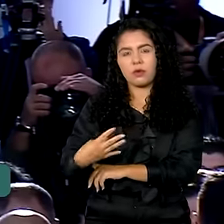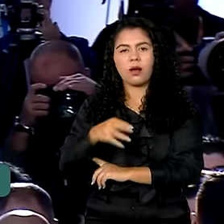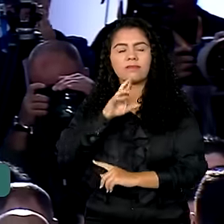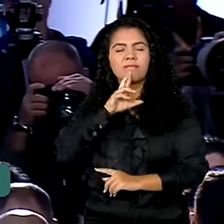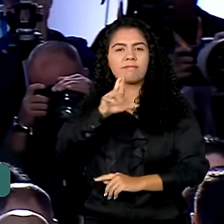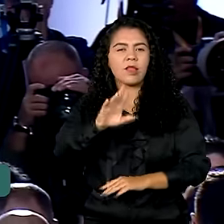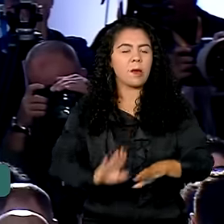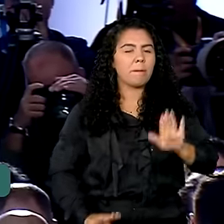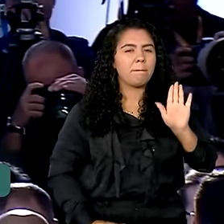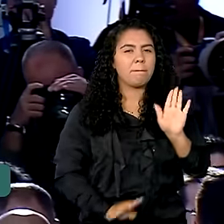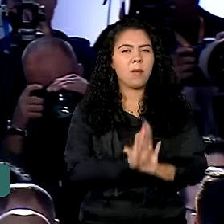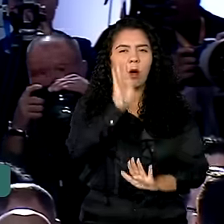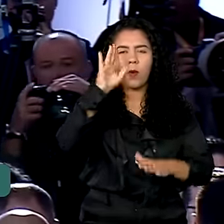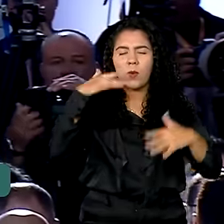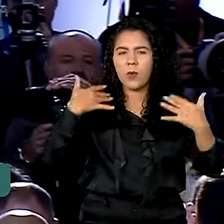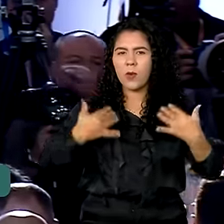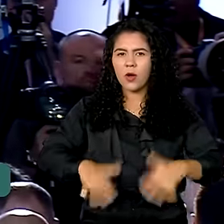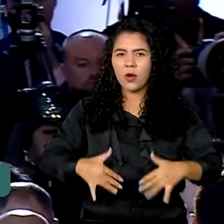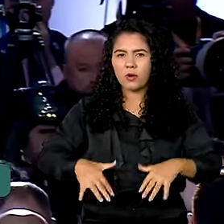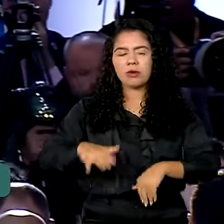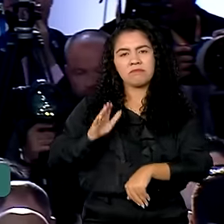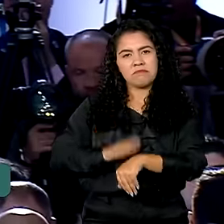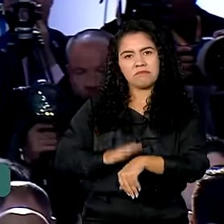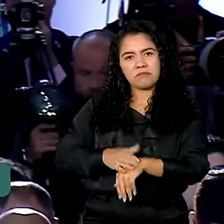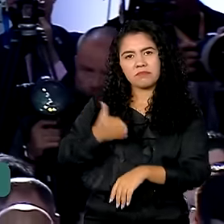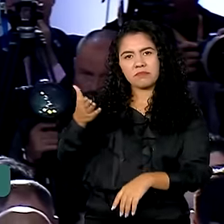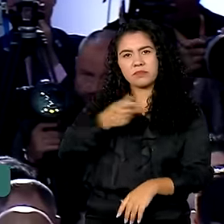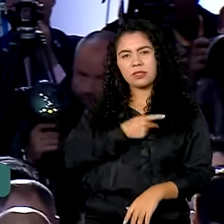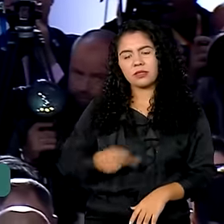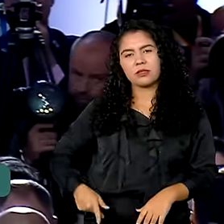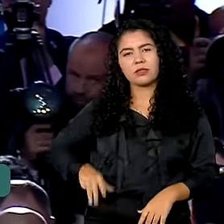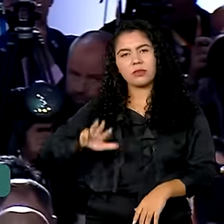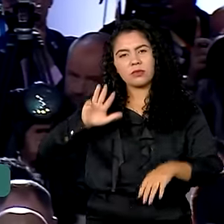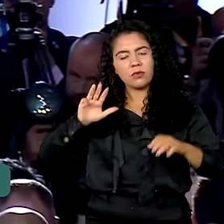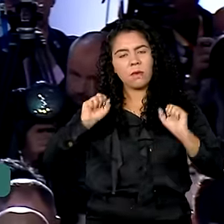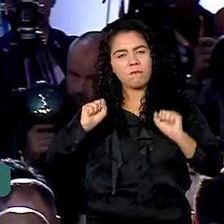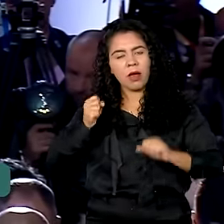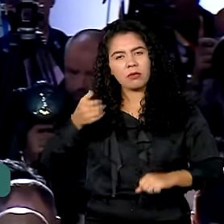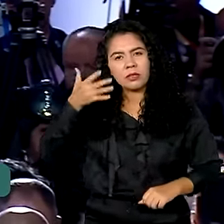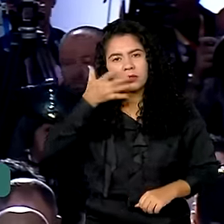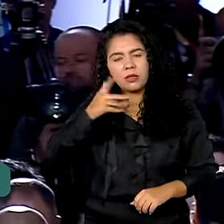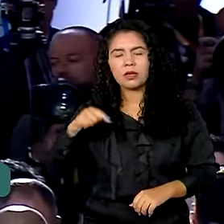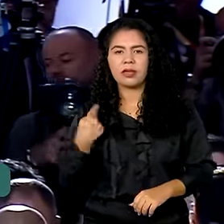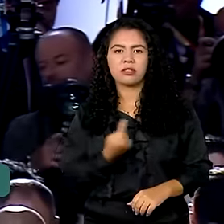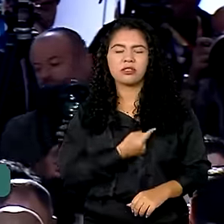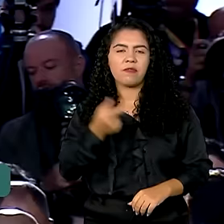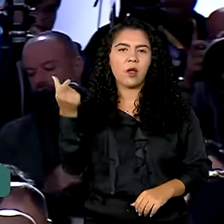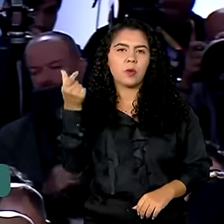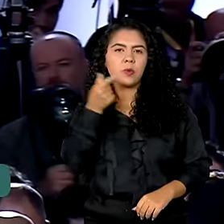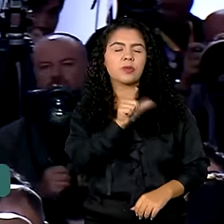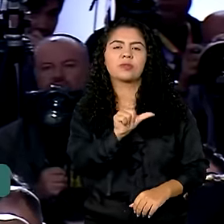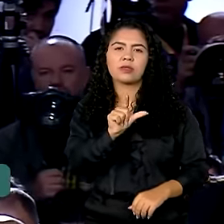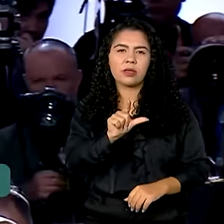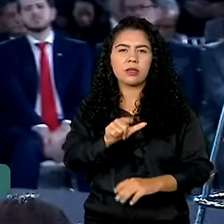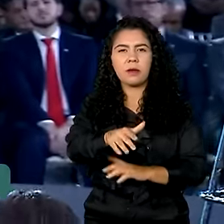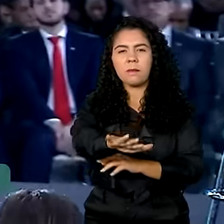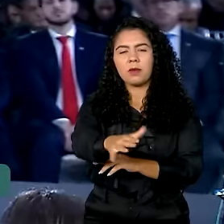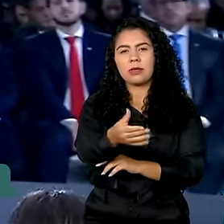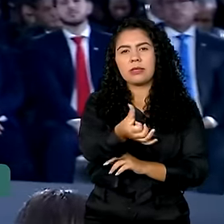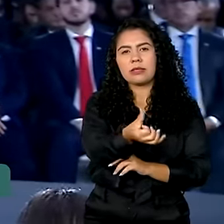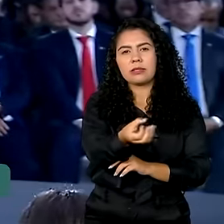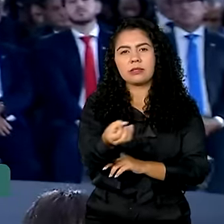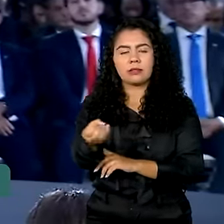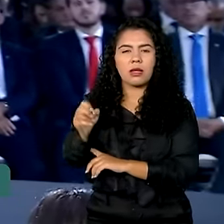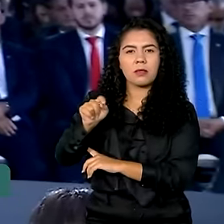recorde, mais um recorde que o senhor vai poder dizer na história do Minha Casa Minha Vida, que nós vamos superar a marca de 600